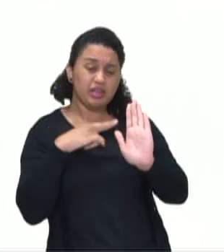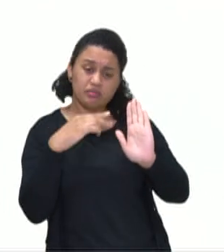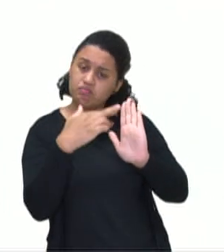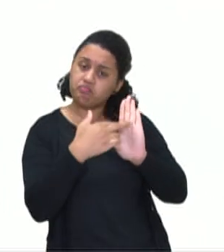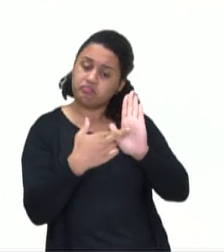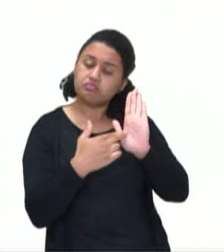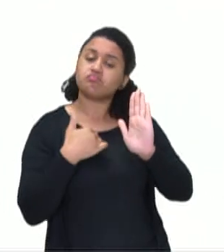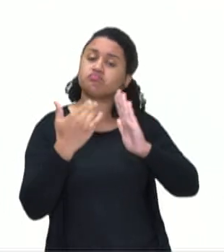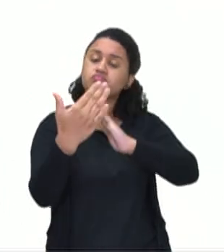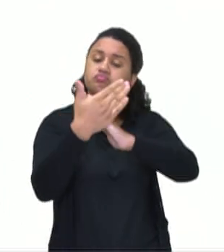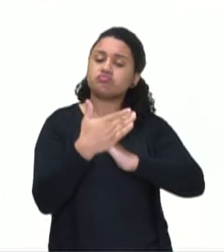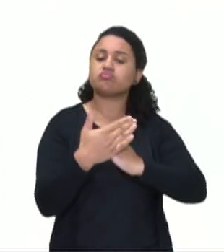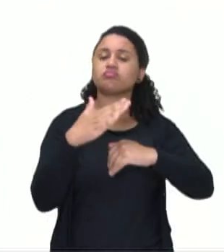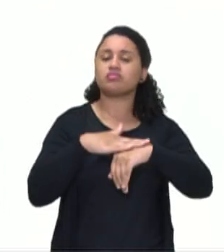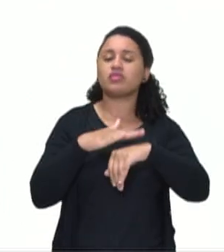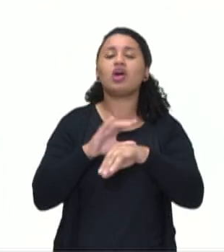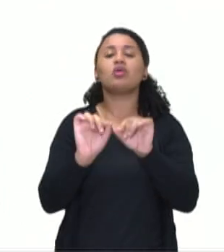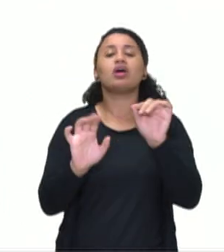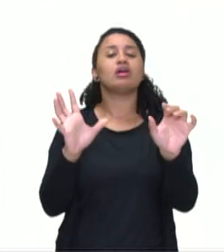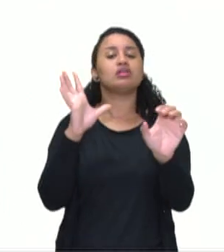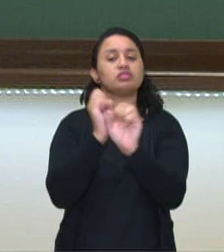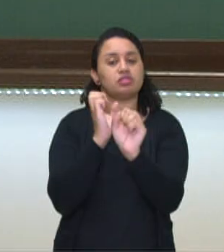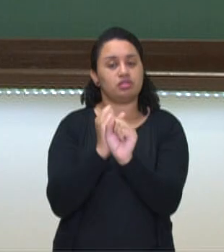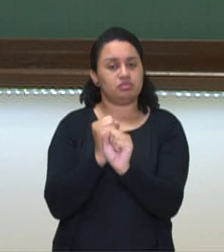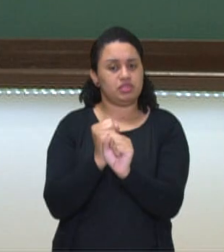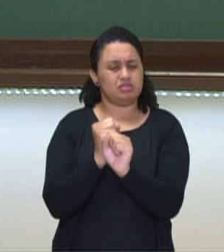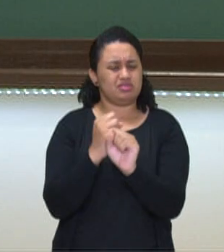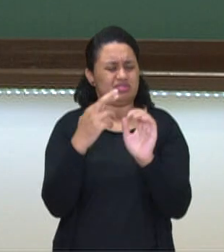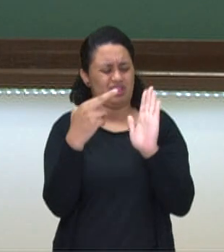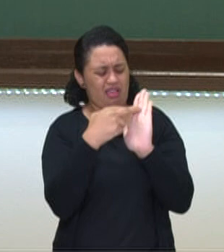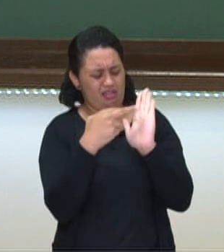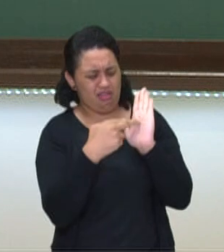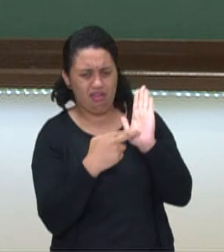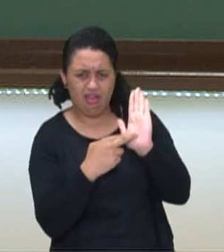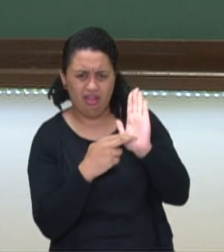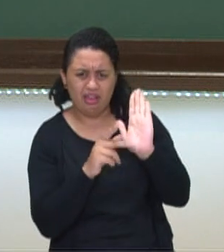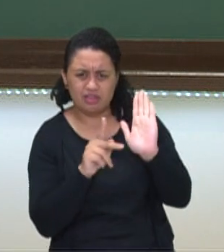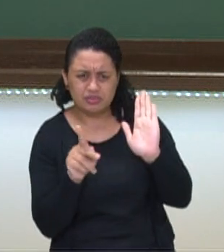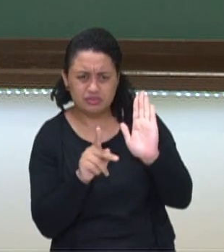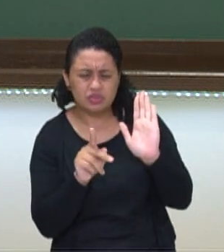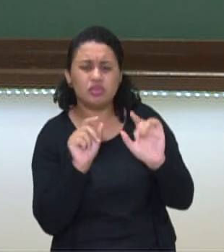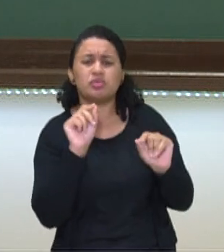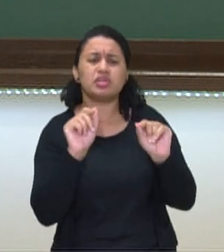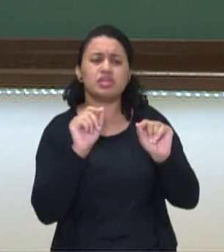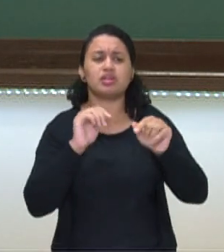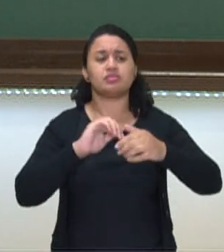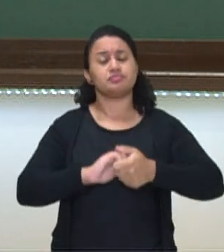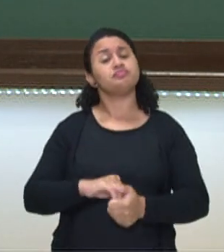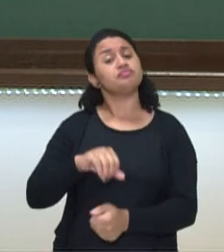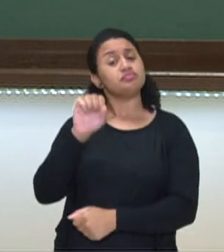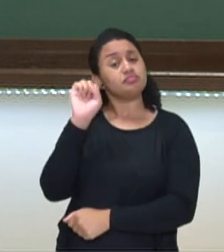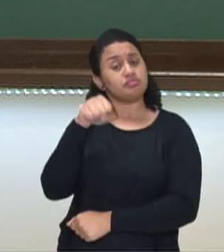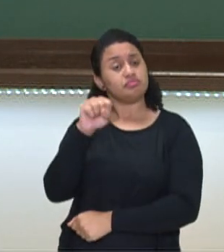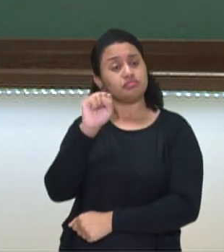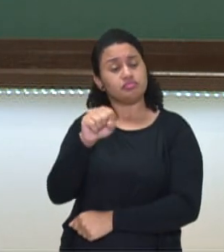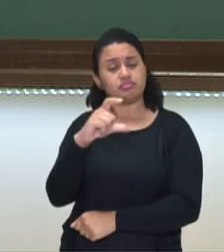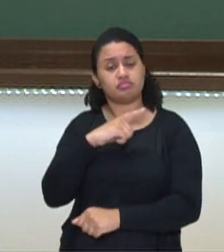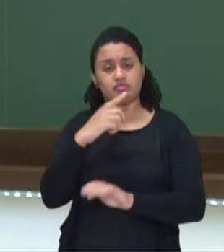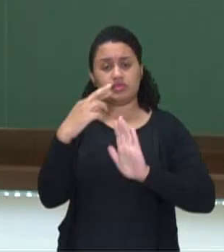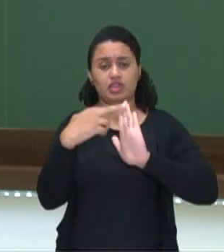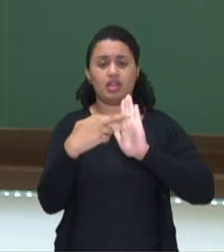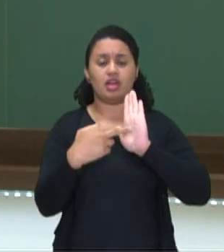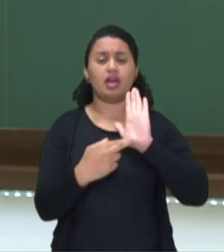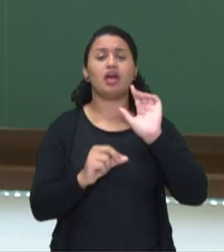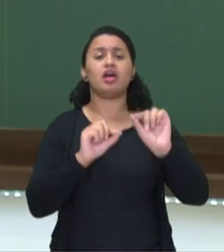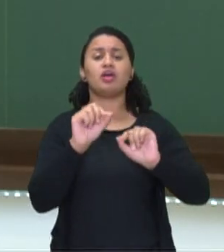ajudam no momento que estamos somando? Propriedades, professora, o que será que é isso? Isso mesmo, propriedades